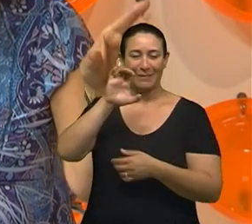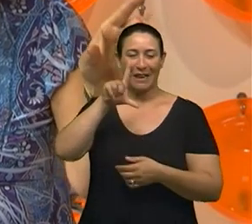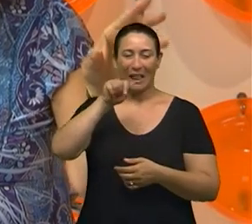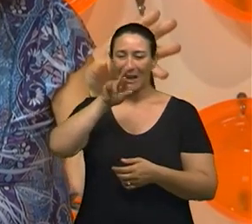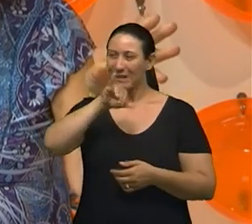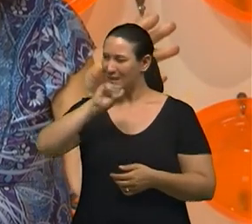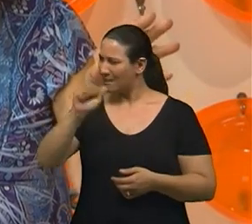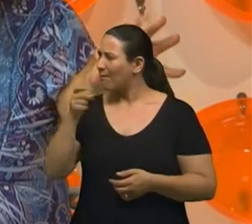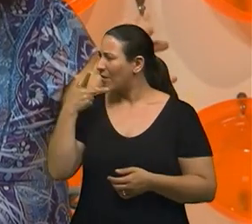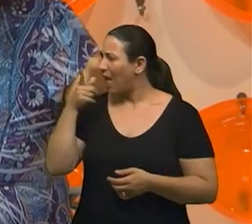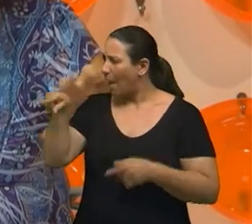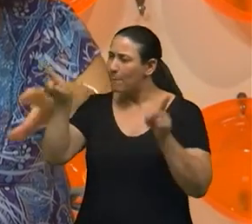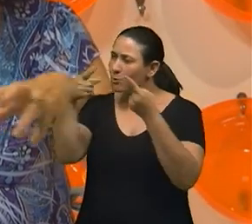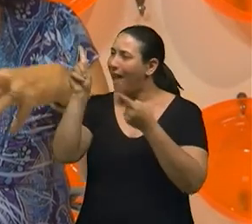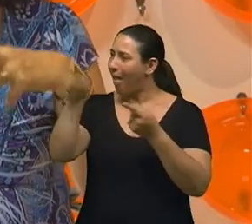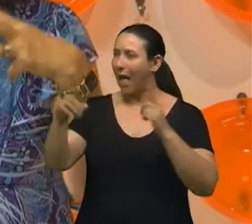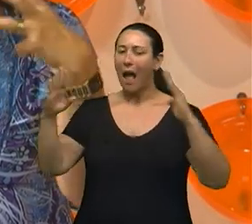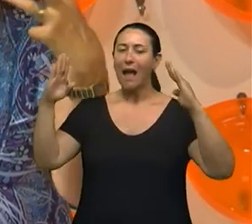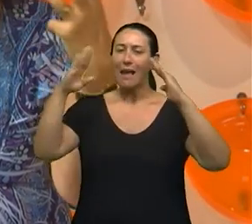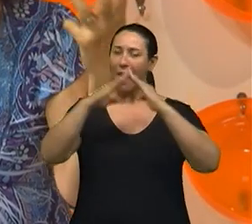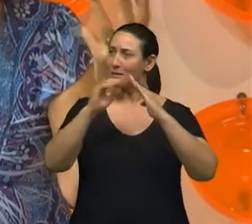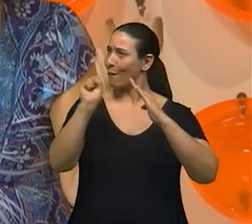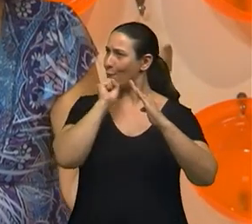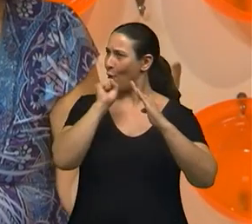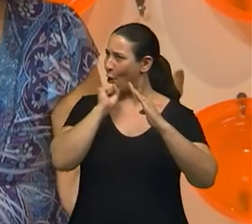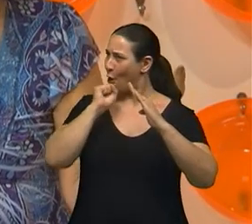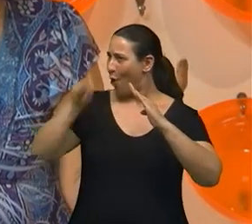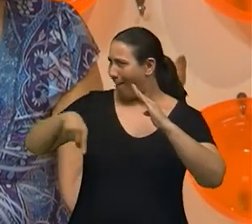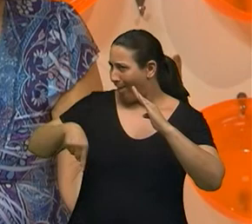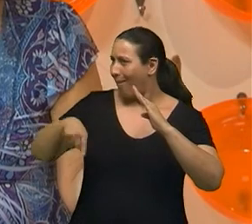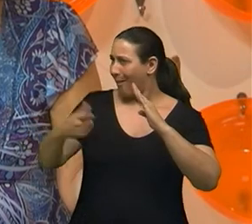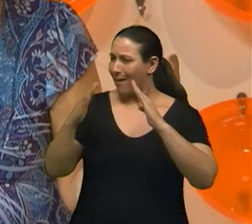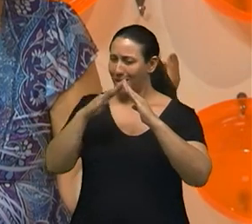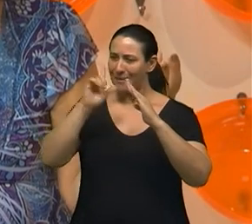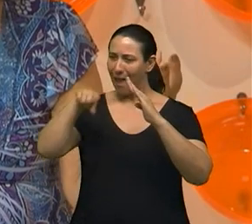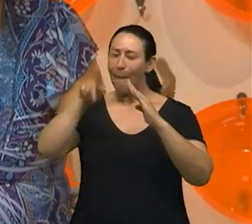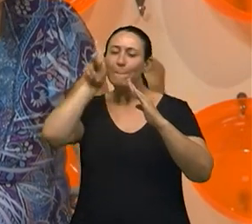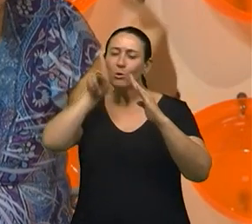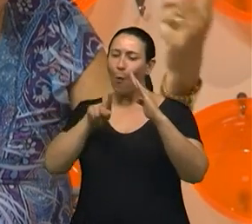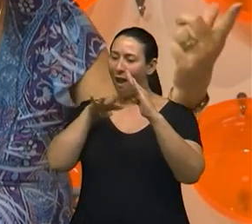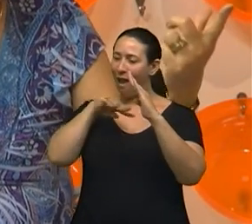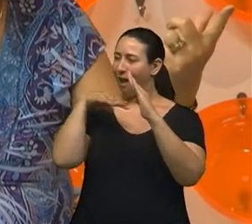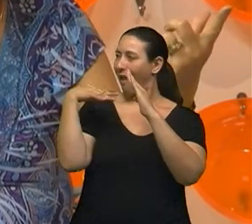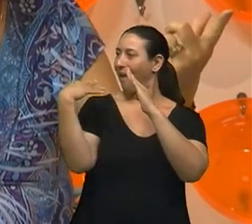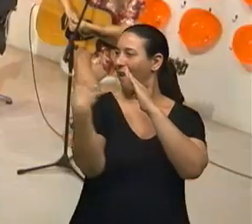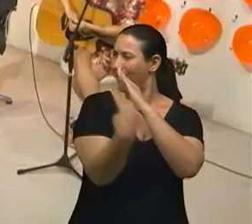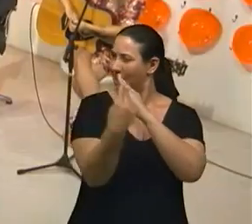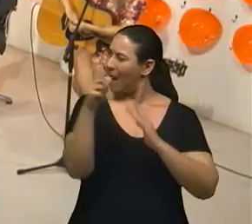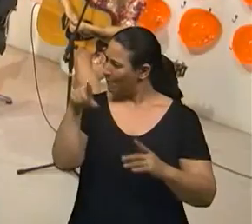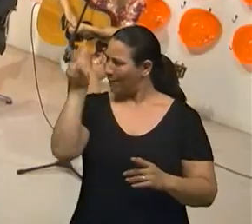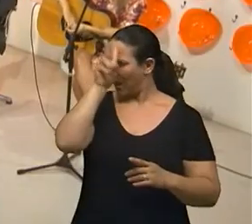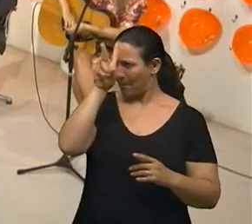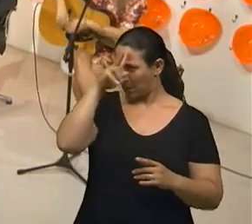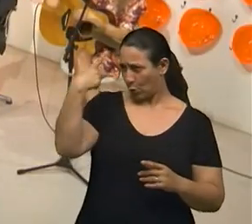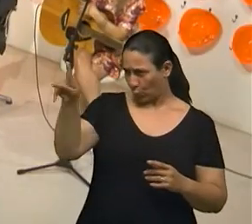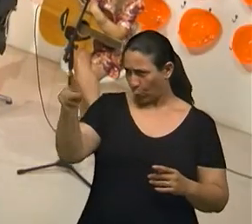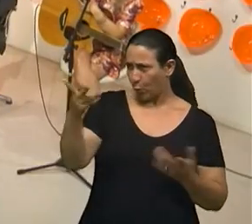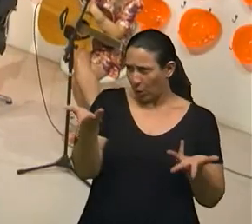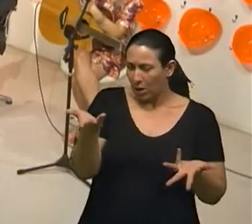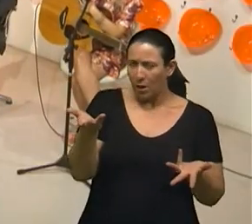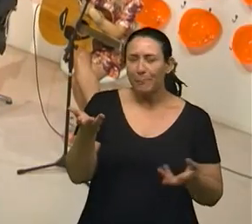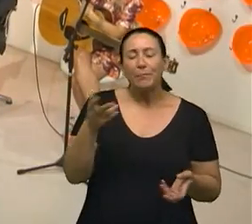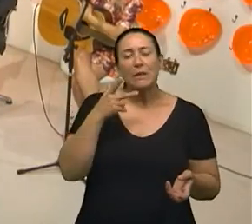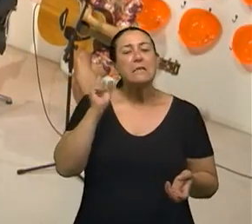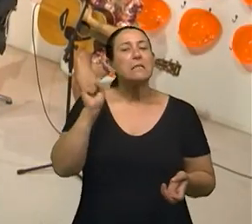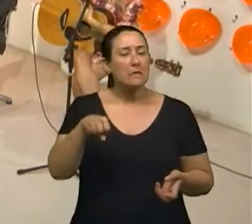na casa da avó, todas aquelas pessoas na casa da avó. Fala um pouquinho pra nós dessa, uma lembrança tua. Na verdade,